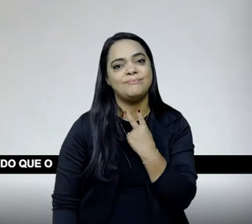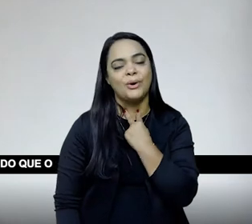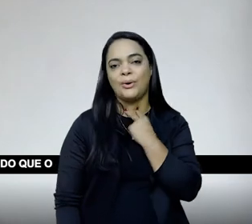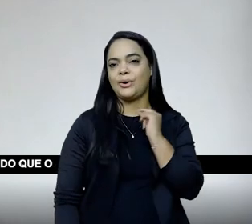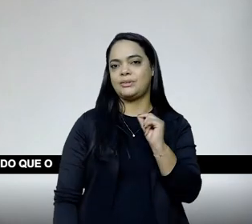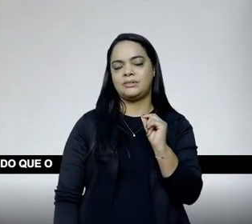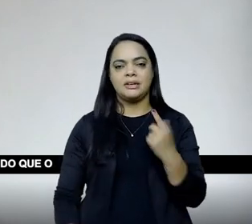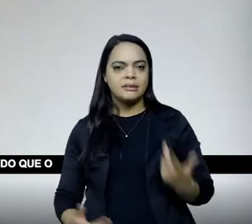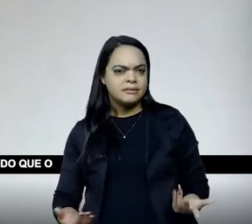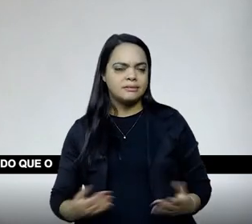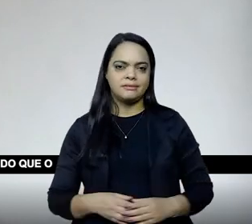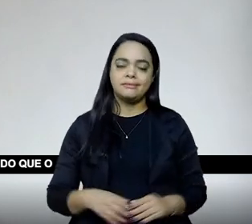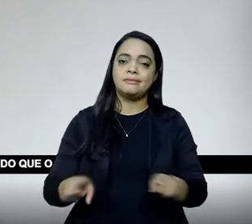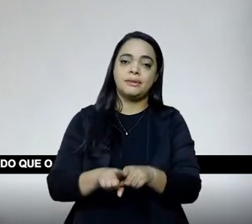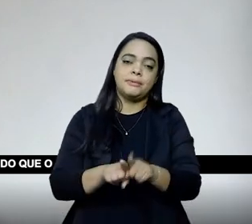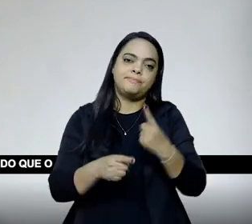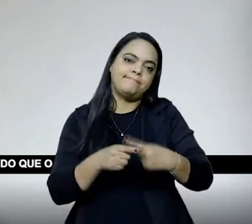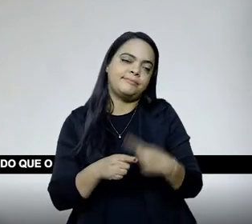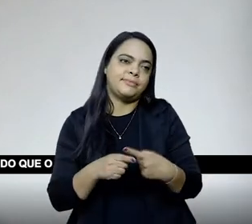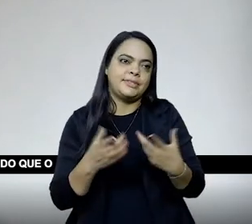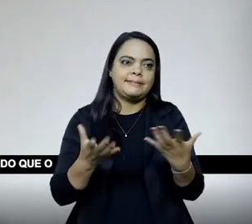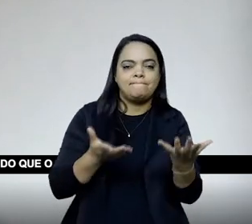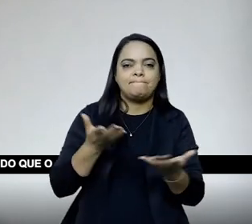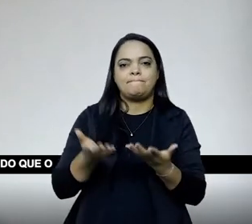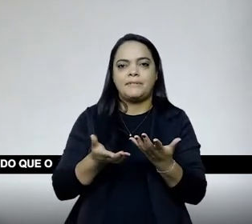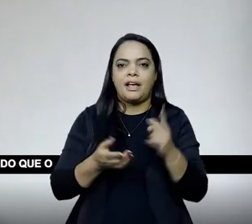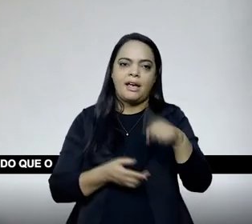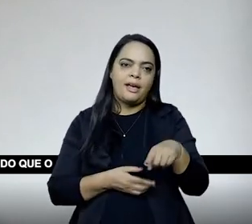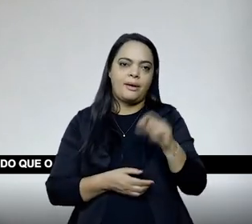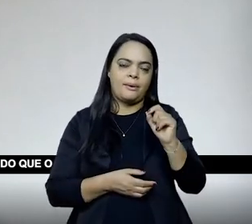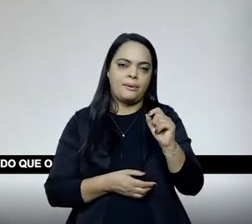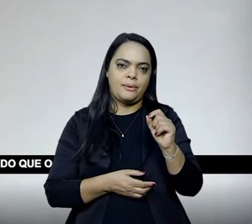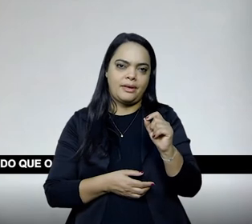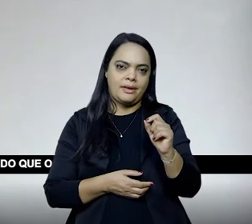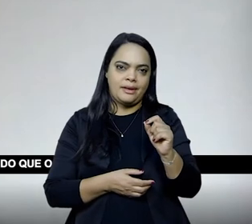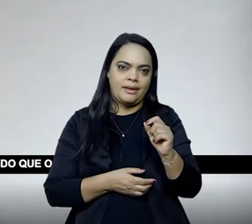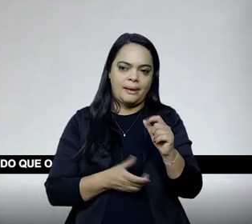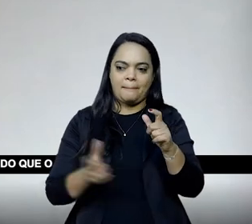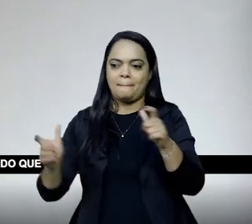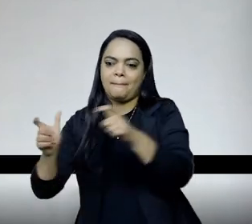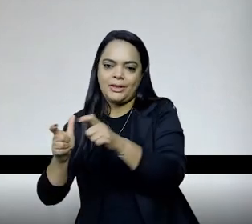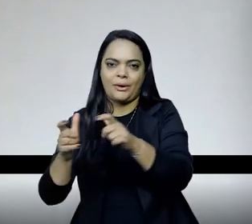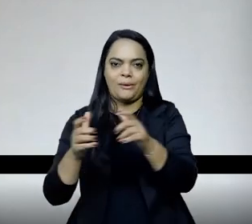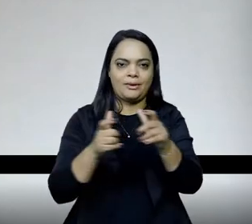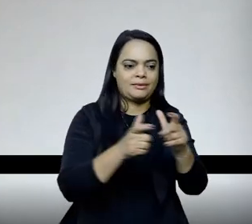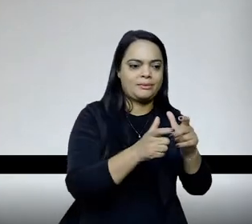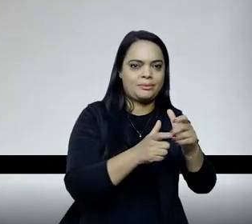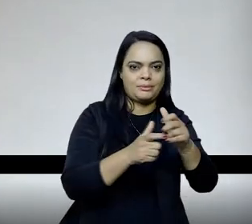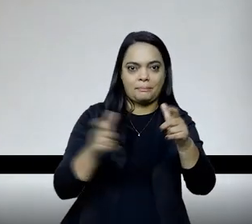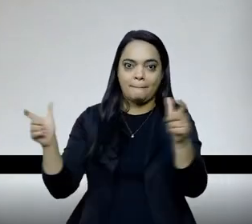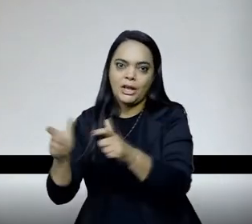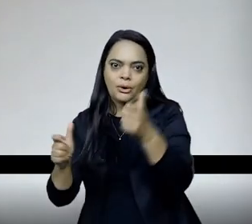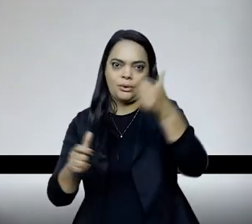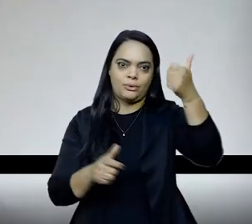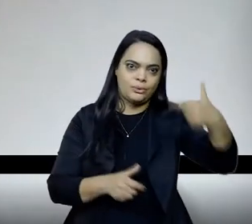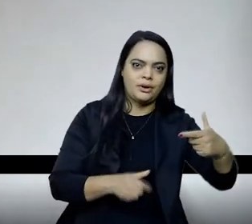deve, não deveria, seja, inclusive porque é um público muito menor do que o outro, mas